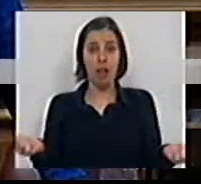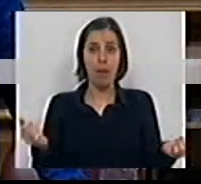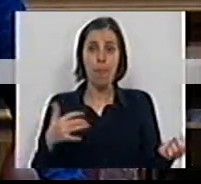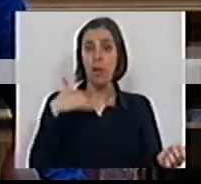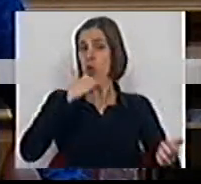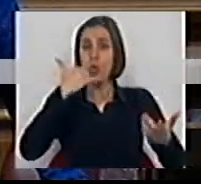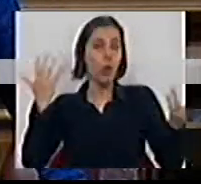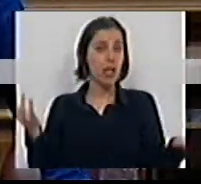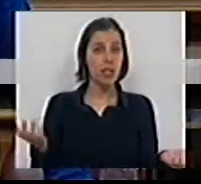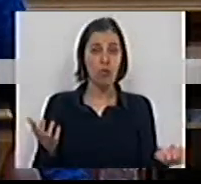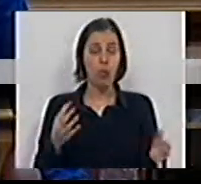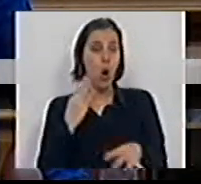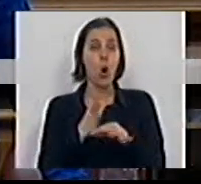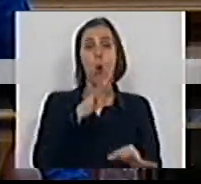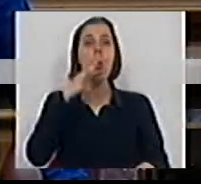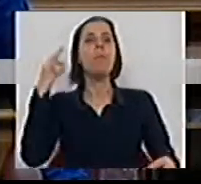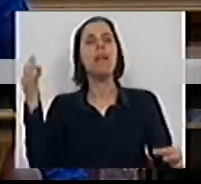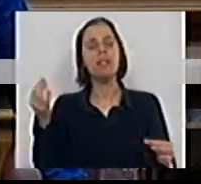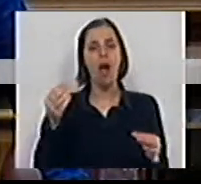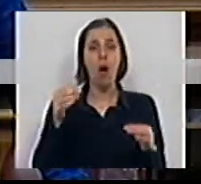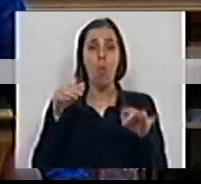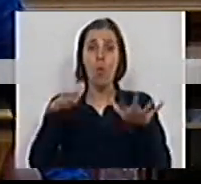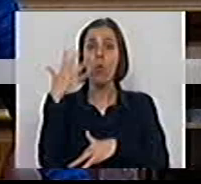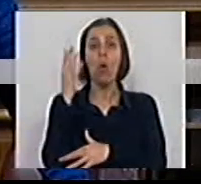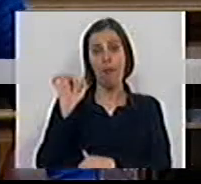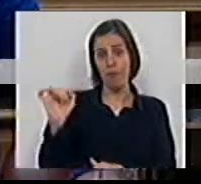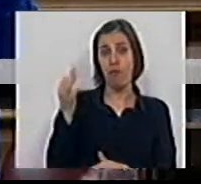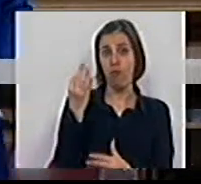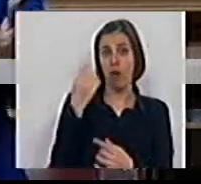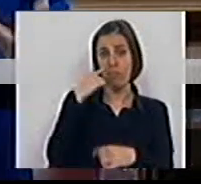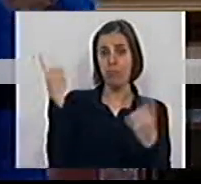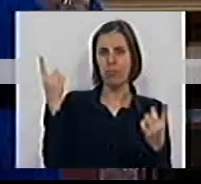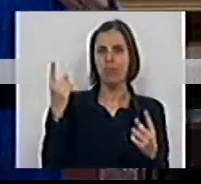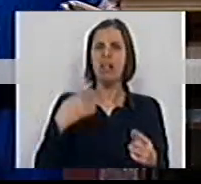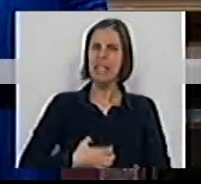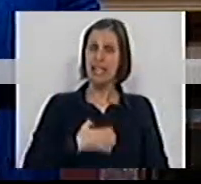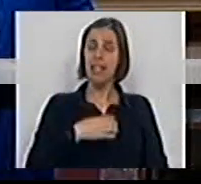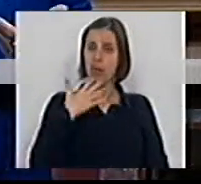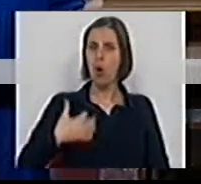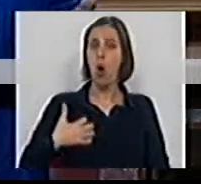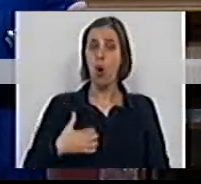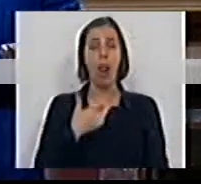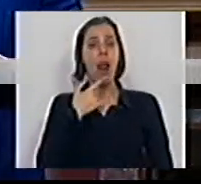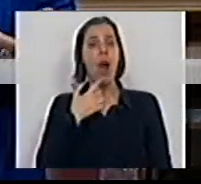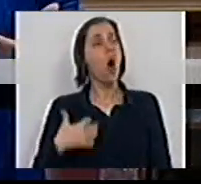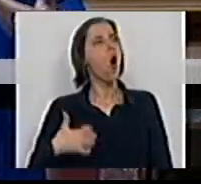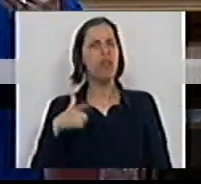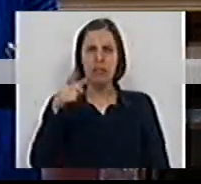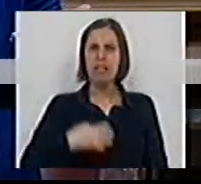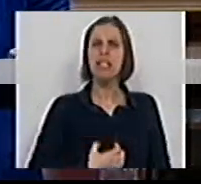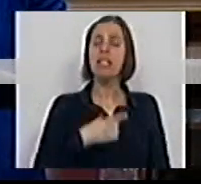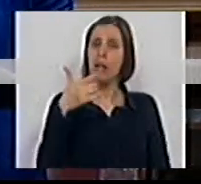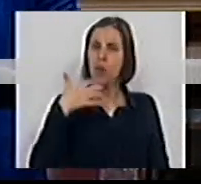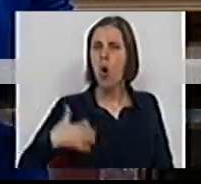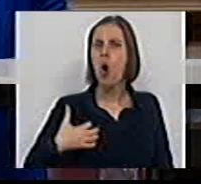do sorriso, da comemoração que caracterizou este Congresso, se sente orgulho, falou tanto de orgulho, se sente